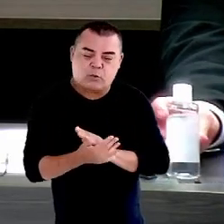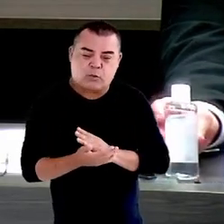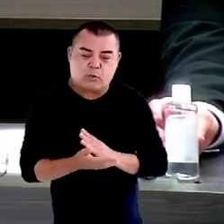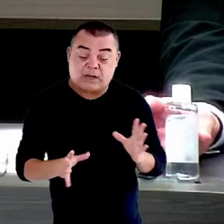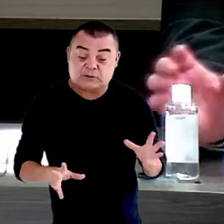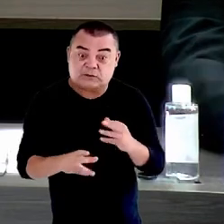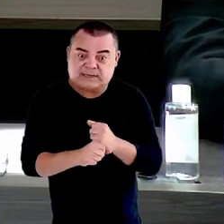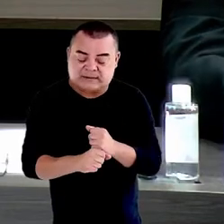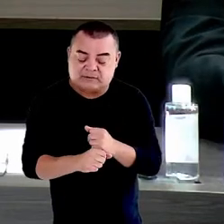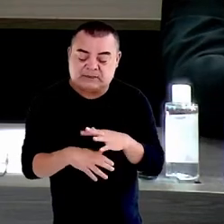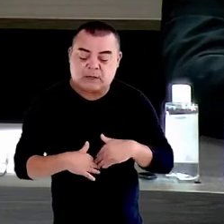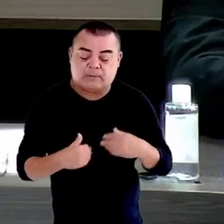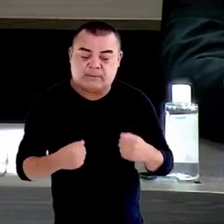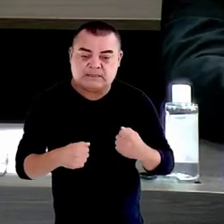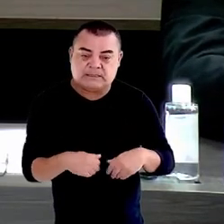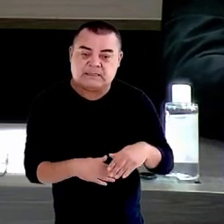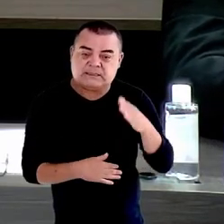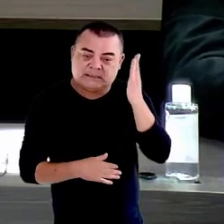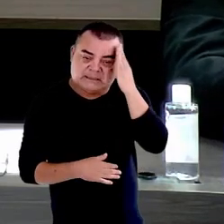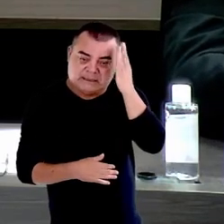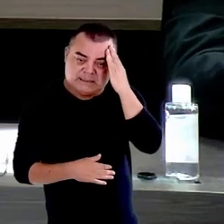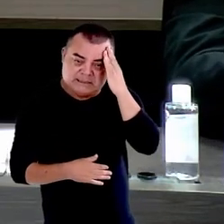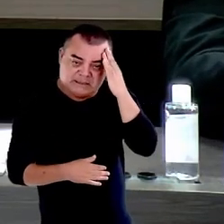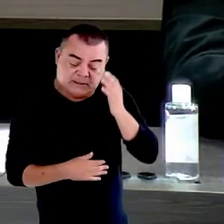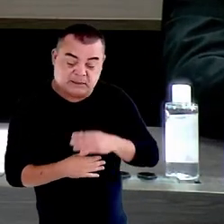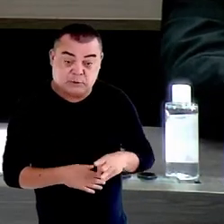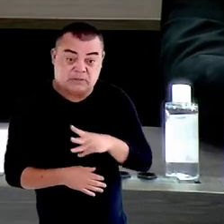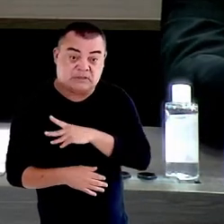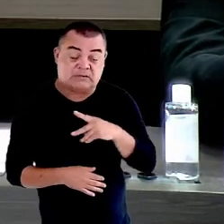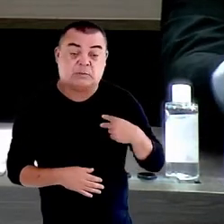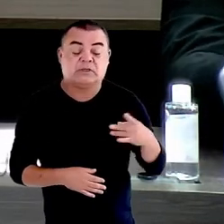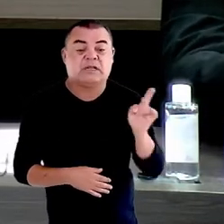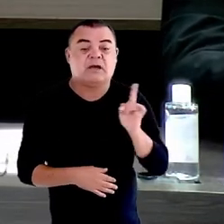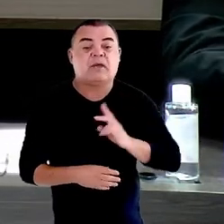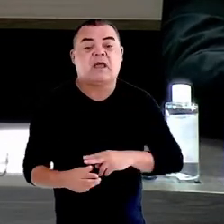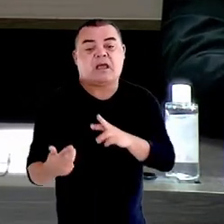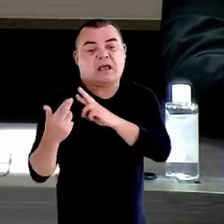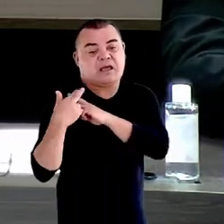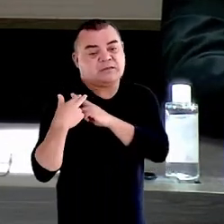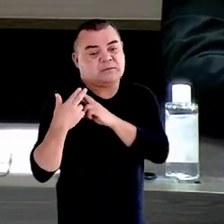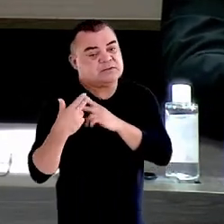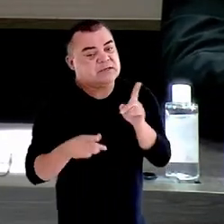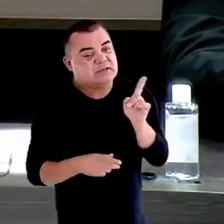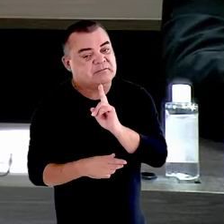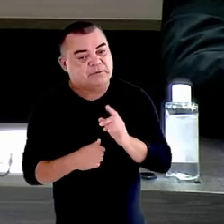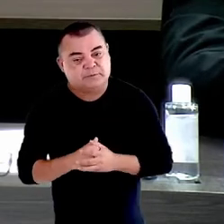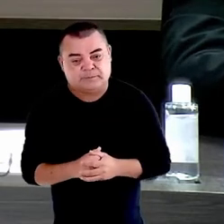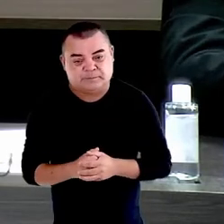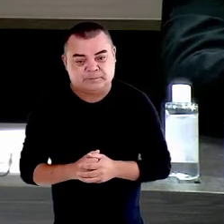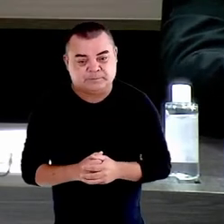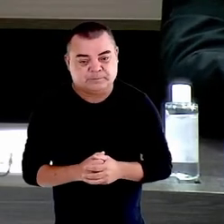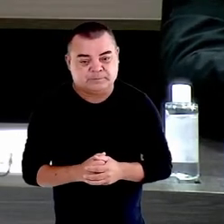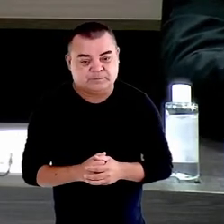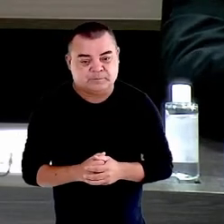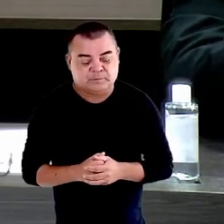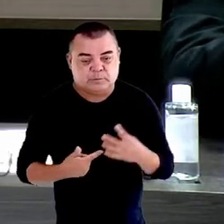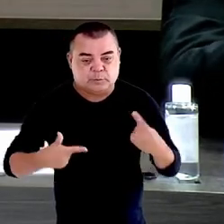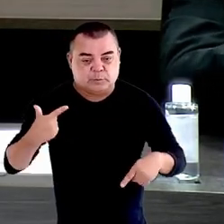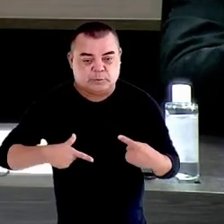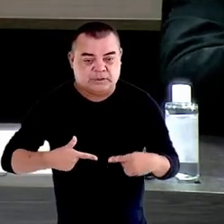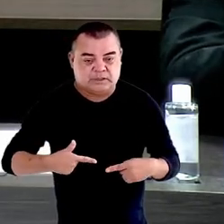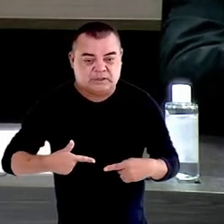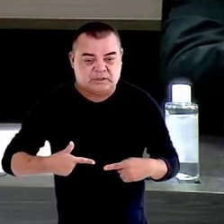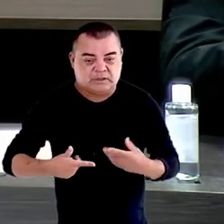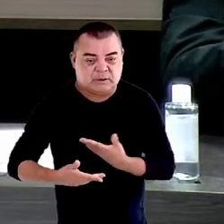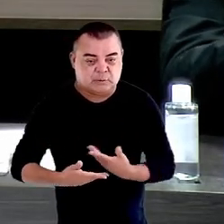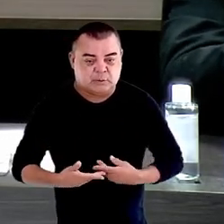é preciso compreender que o Ministério Público não é responsável por políticas públicas